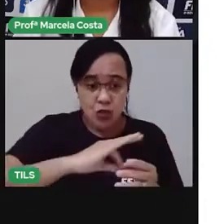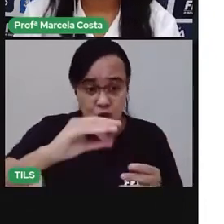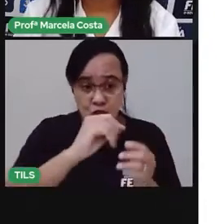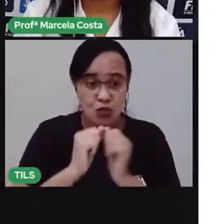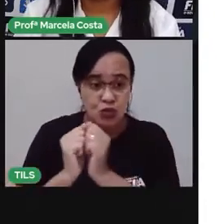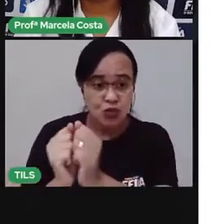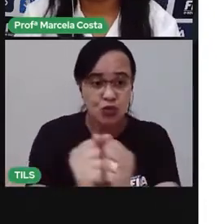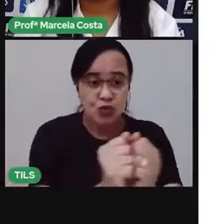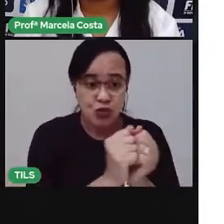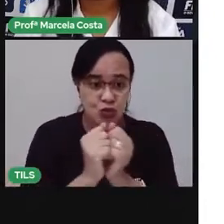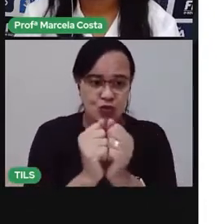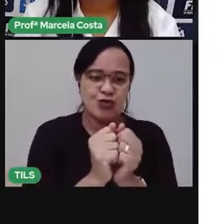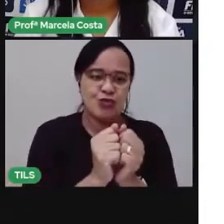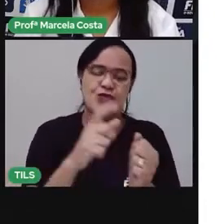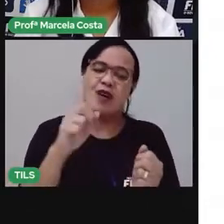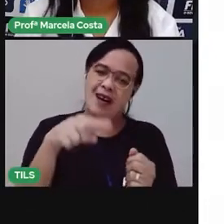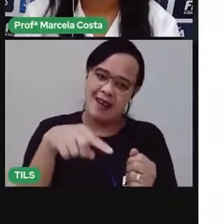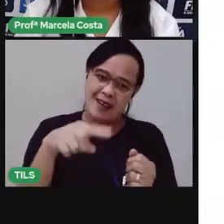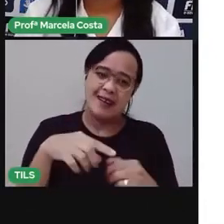rural.